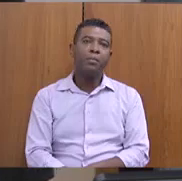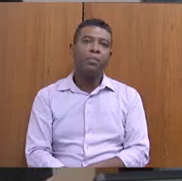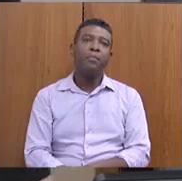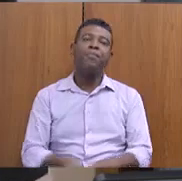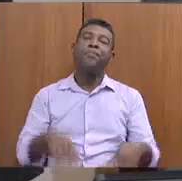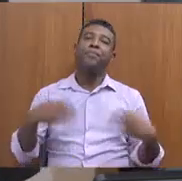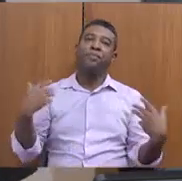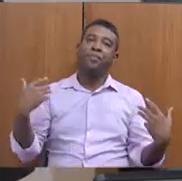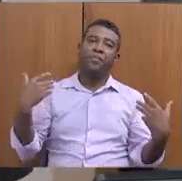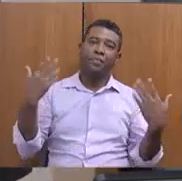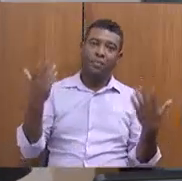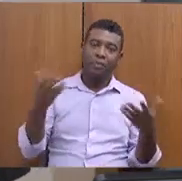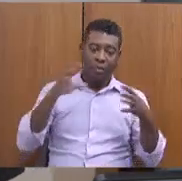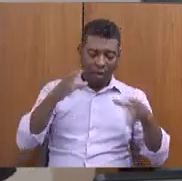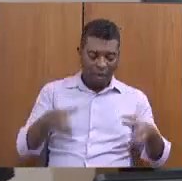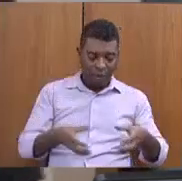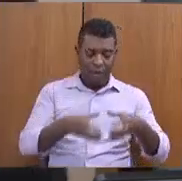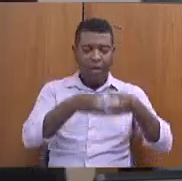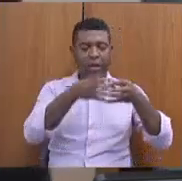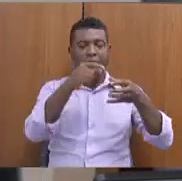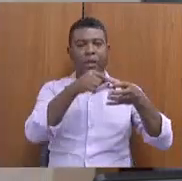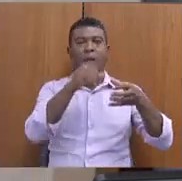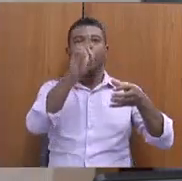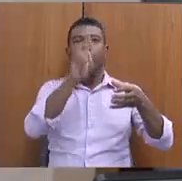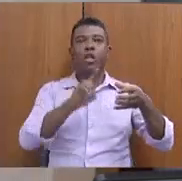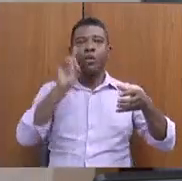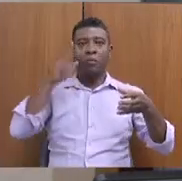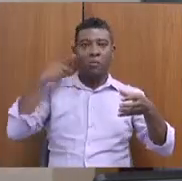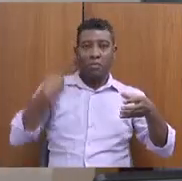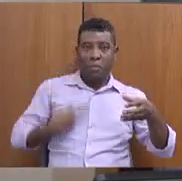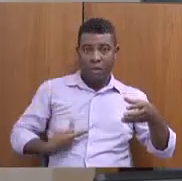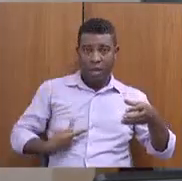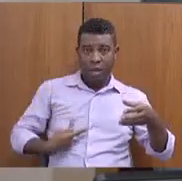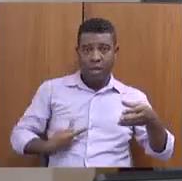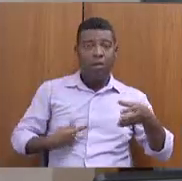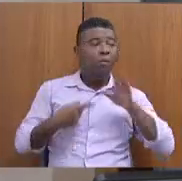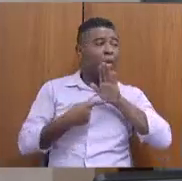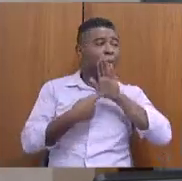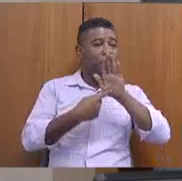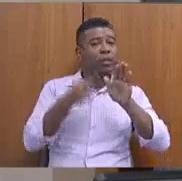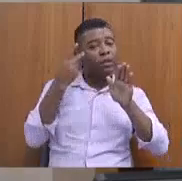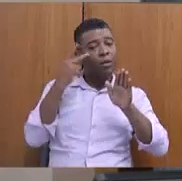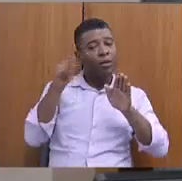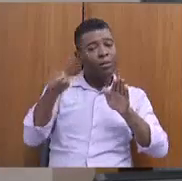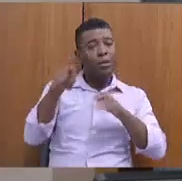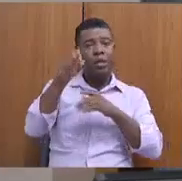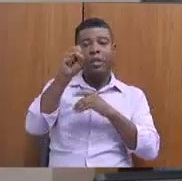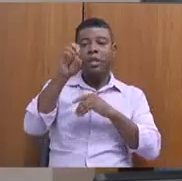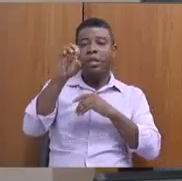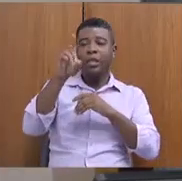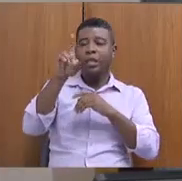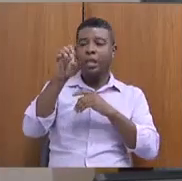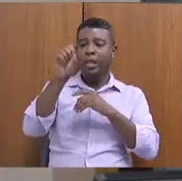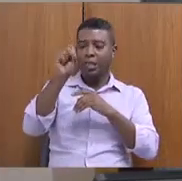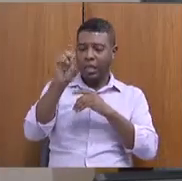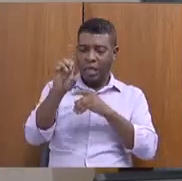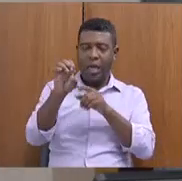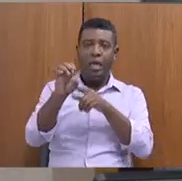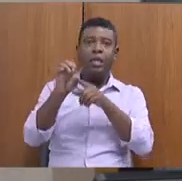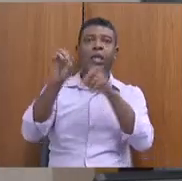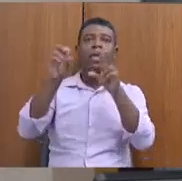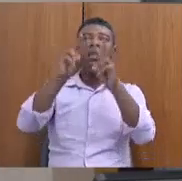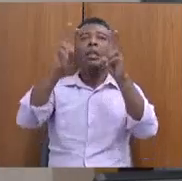A Comissão de Direitos Humanos apresentou para a CEDESA um tema para discutir ao longo do ano